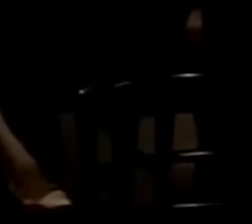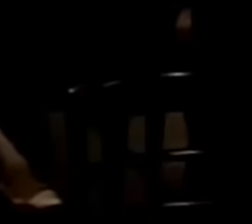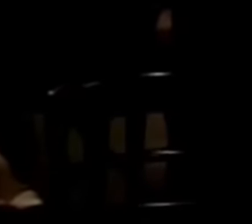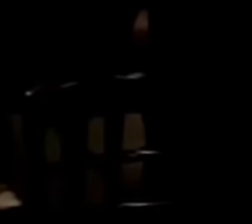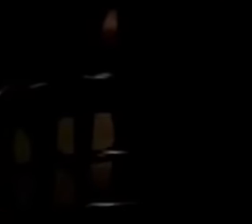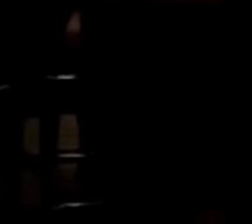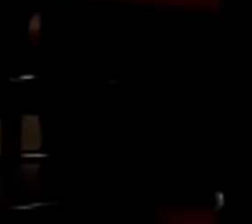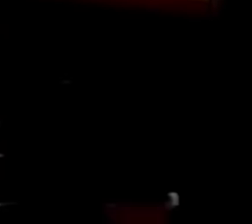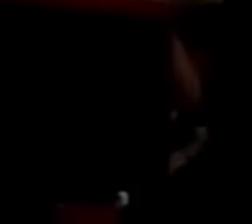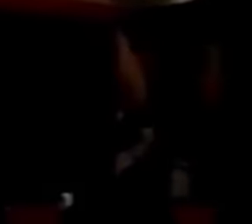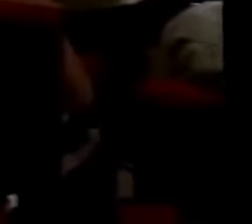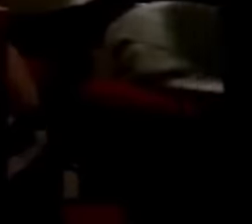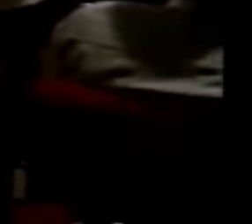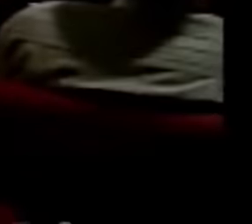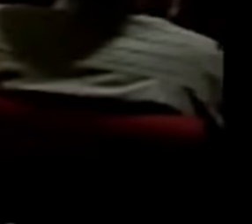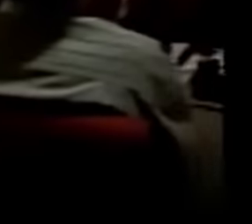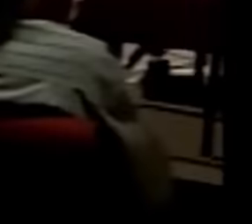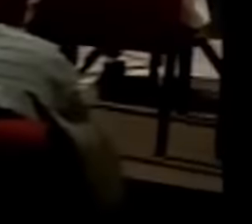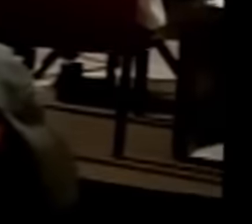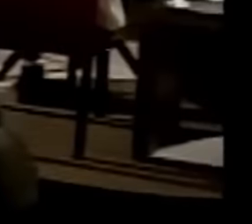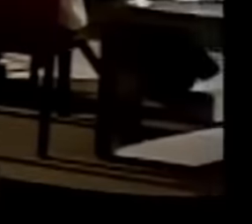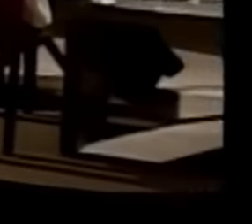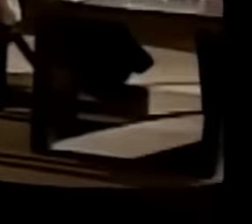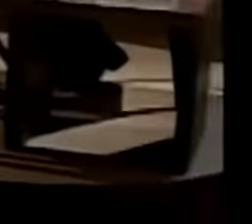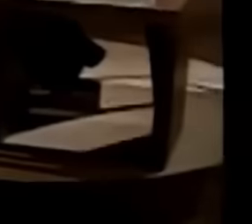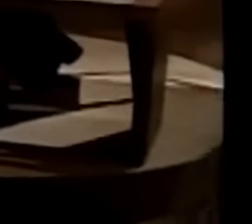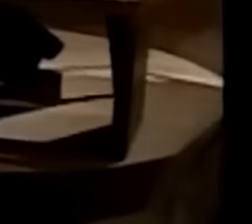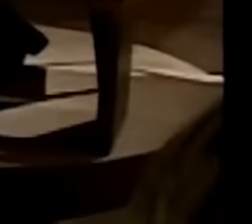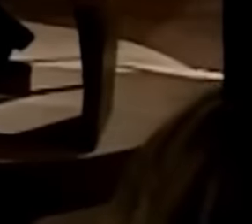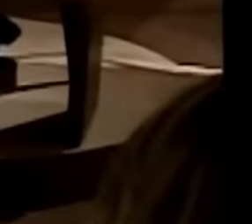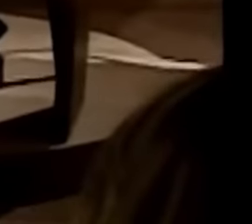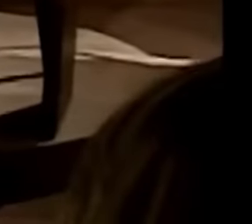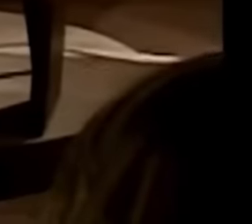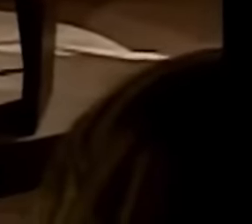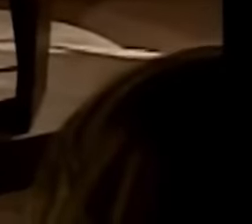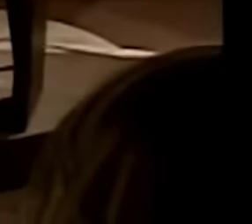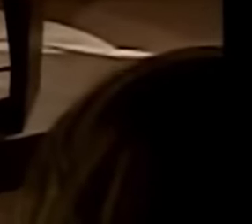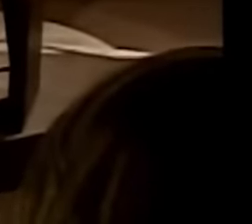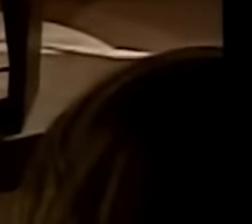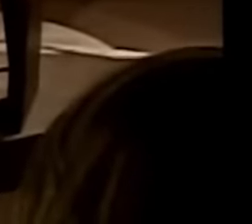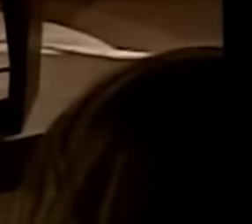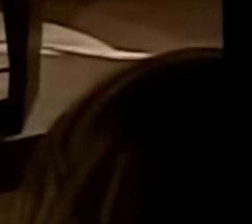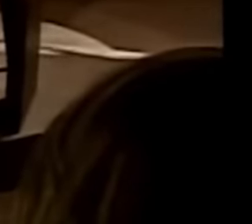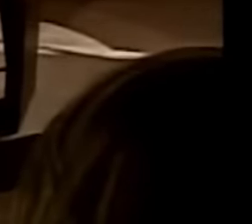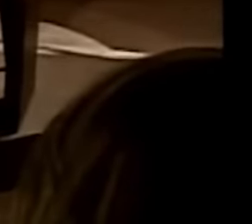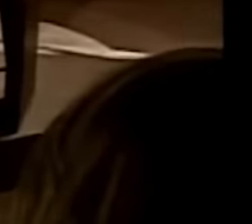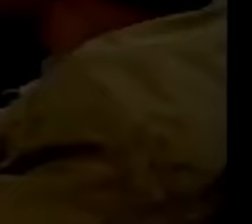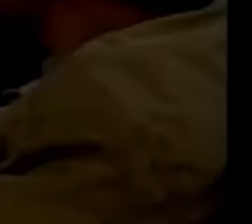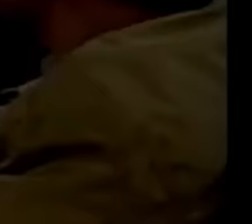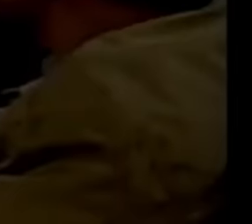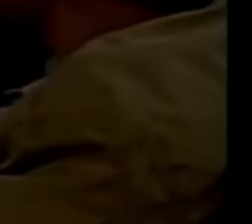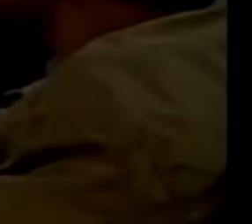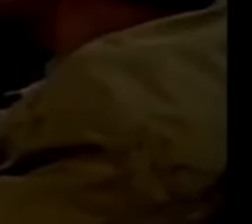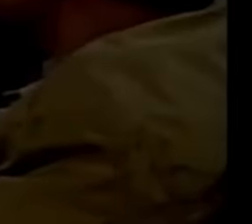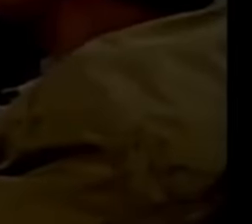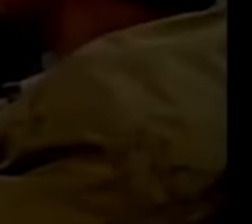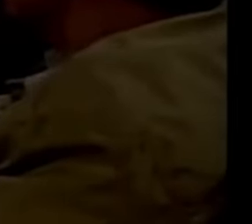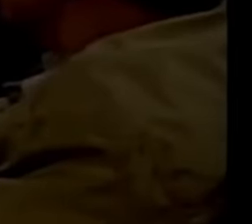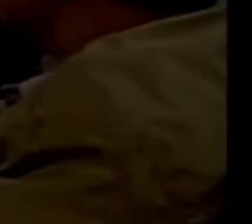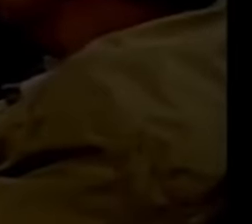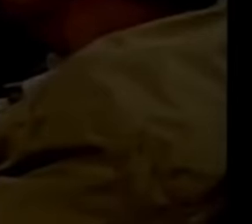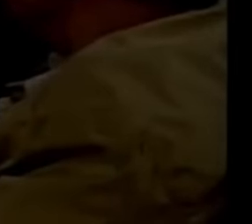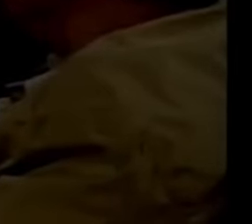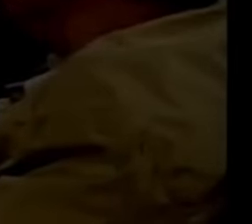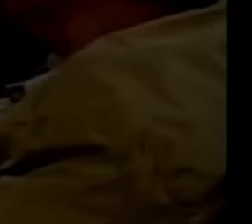que realmente em retrospecto mostravam eu não me dava conta que eu estava aprendendo né quando eu os vi